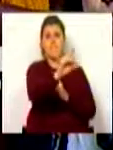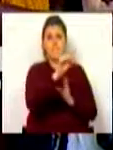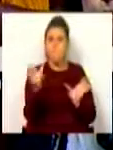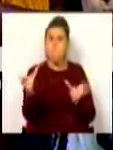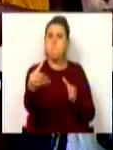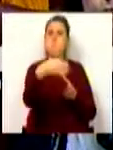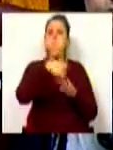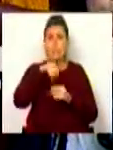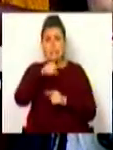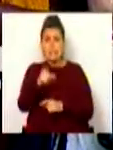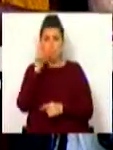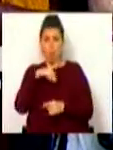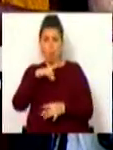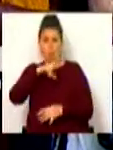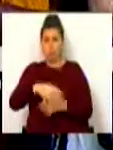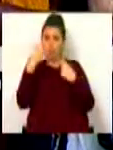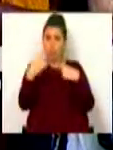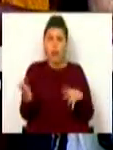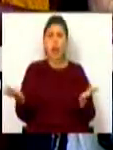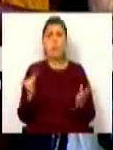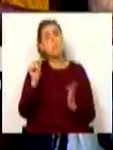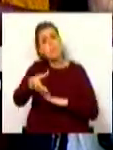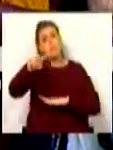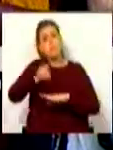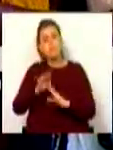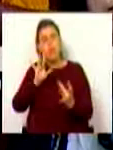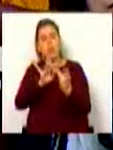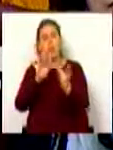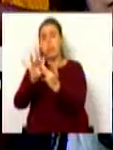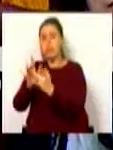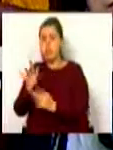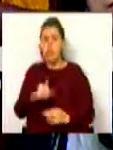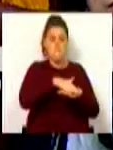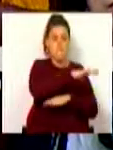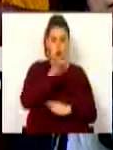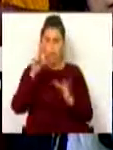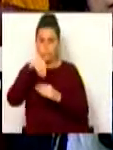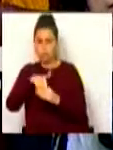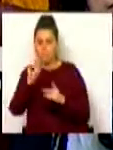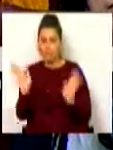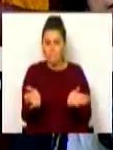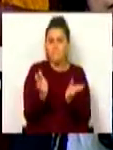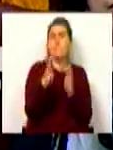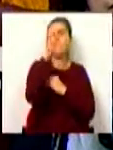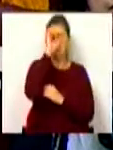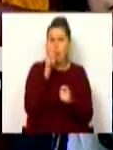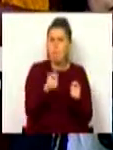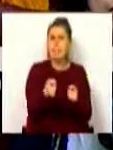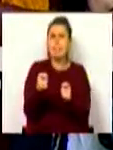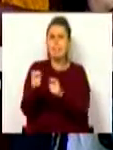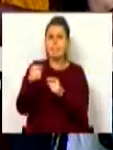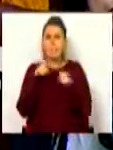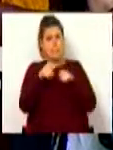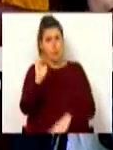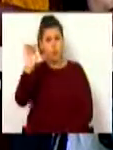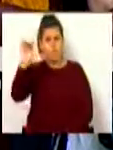uma riqueza extraordinária que o nosso país tem, reforçar a conectividade interna e externa, promover a própria governança, são os